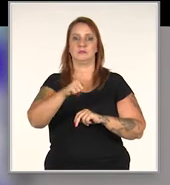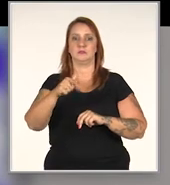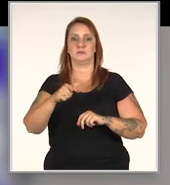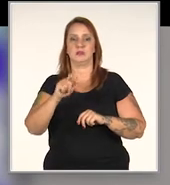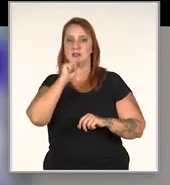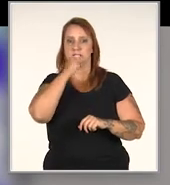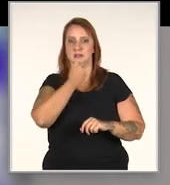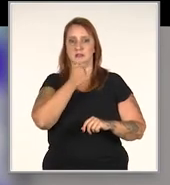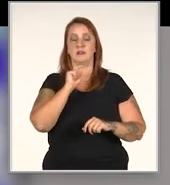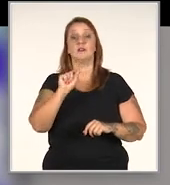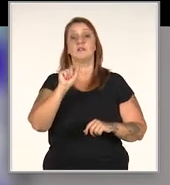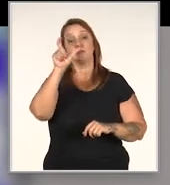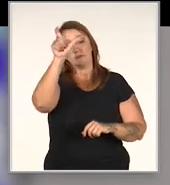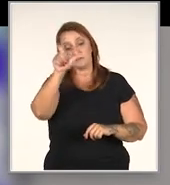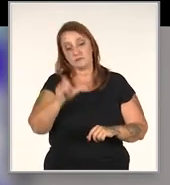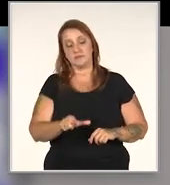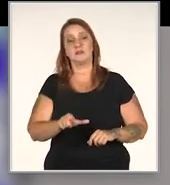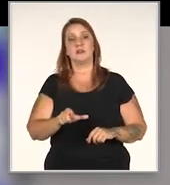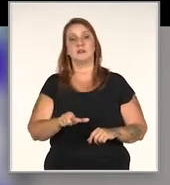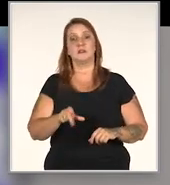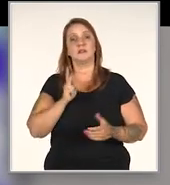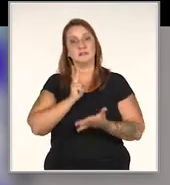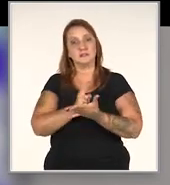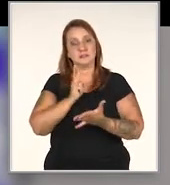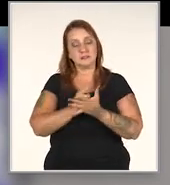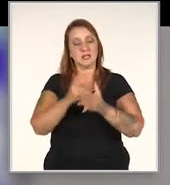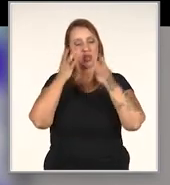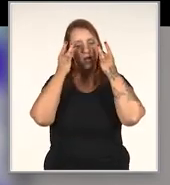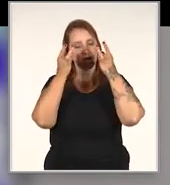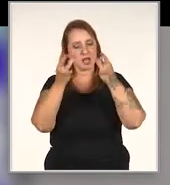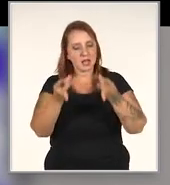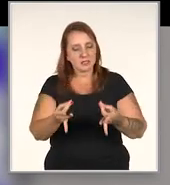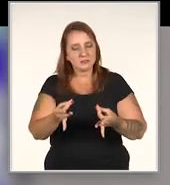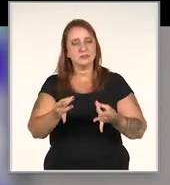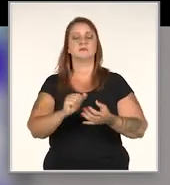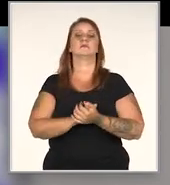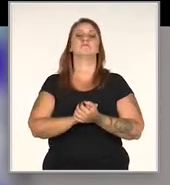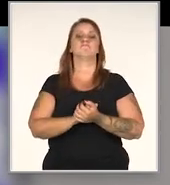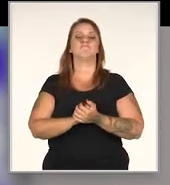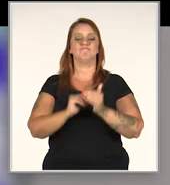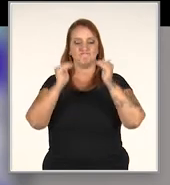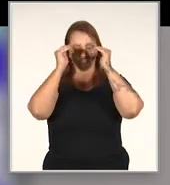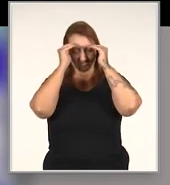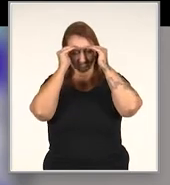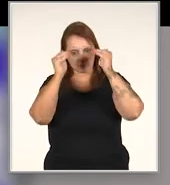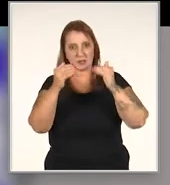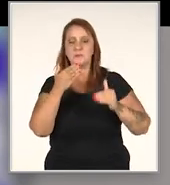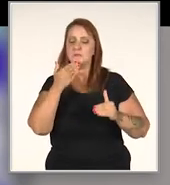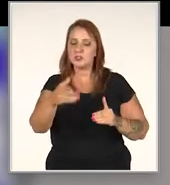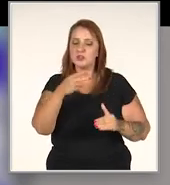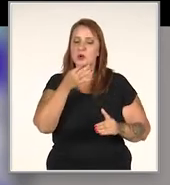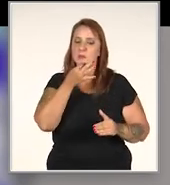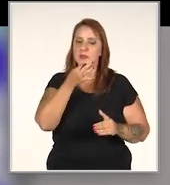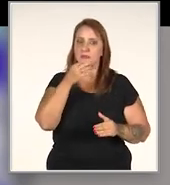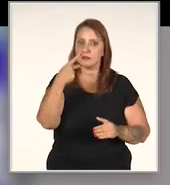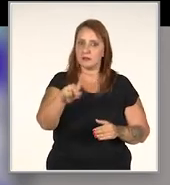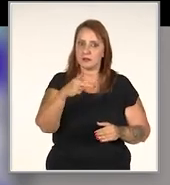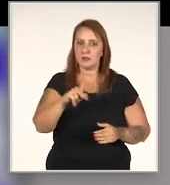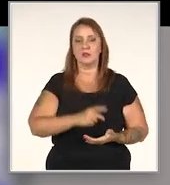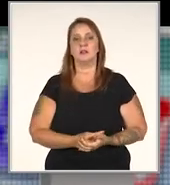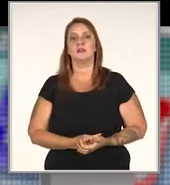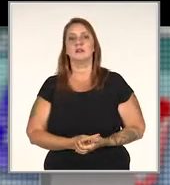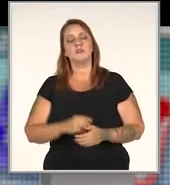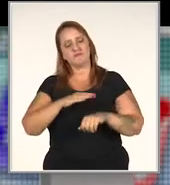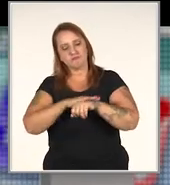não tem muito segredo a não ser você sempre estar atento aos seus clientes, ouvi-los, pedir opinião,